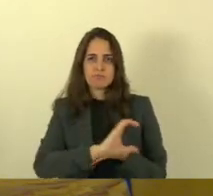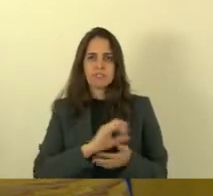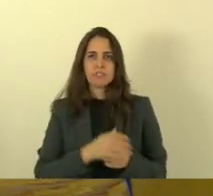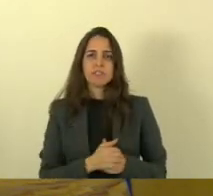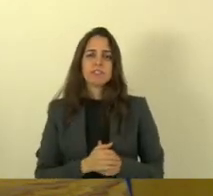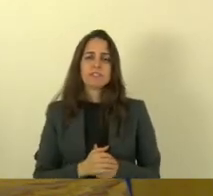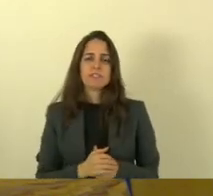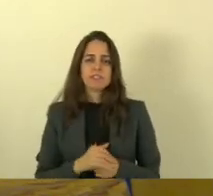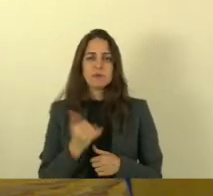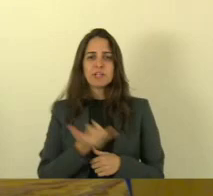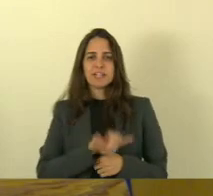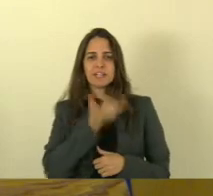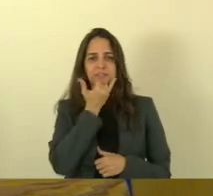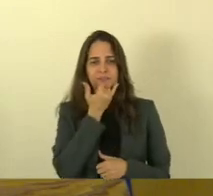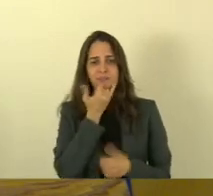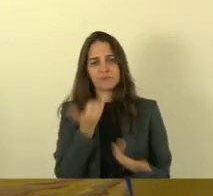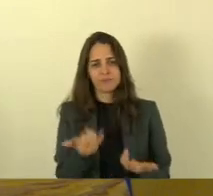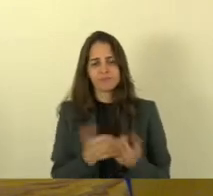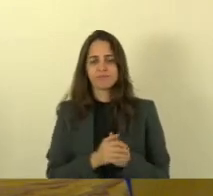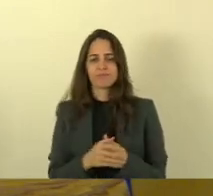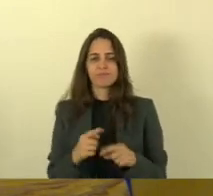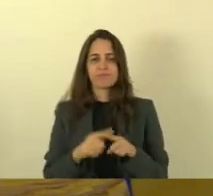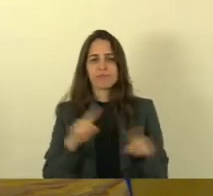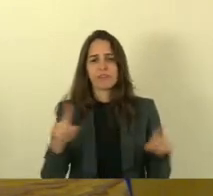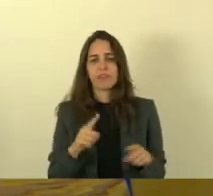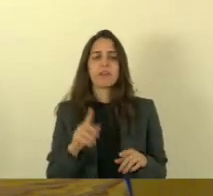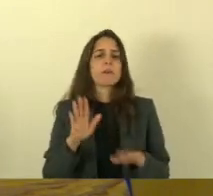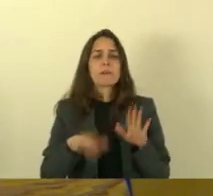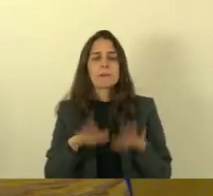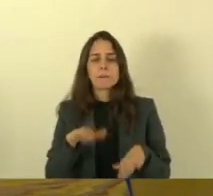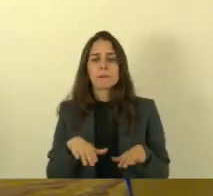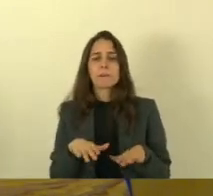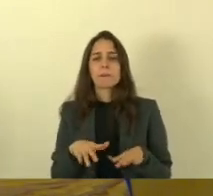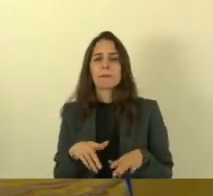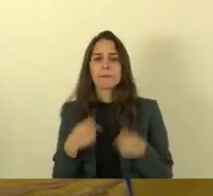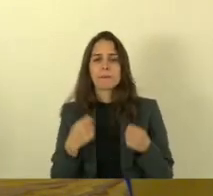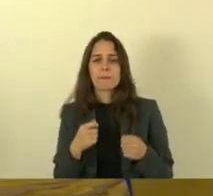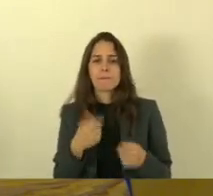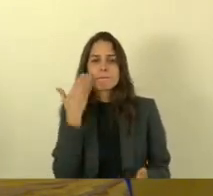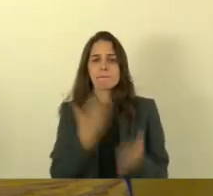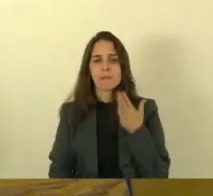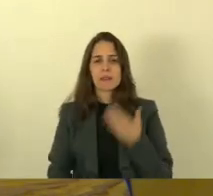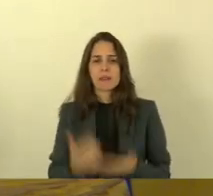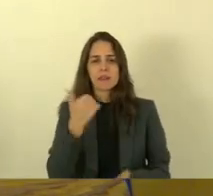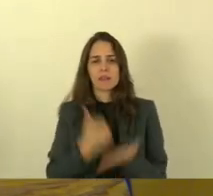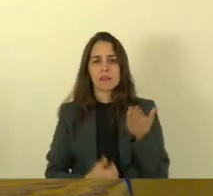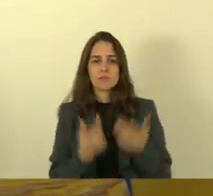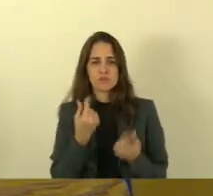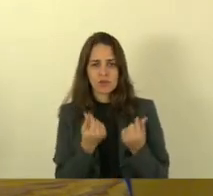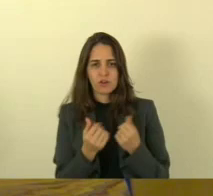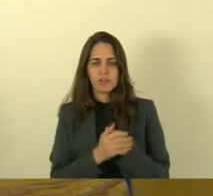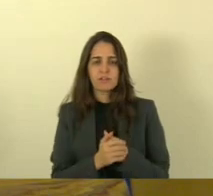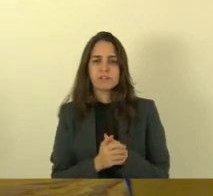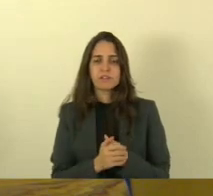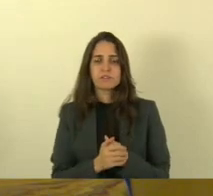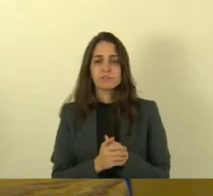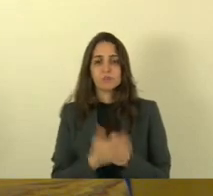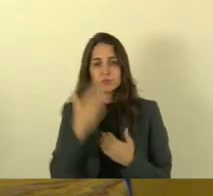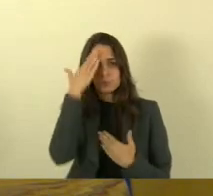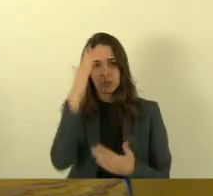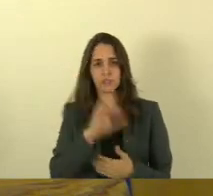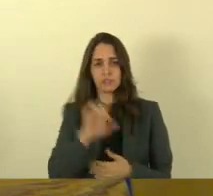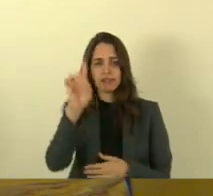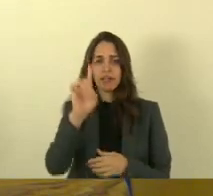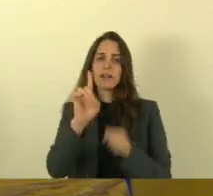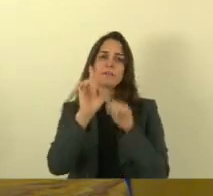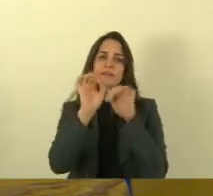justiça e reparação pela sua perda muito obrigado que Deus abençoe nosso